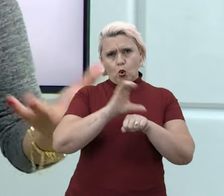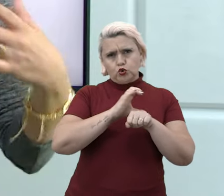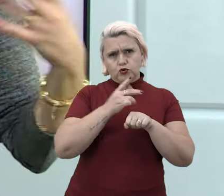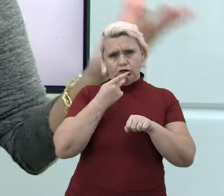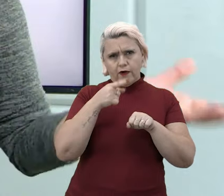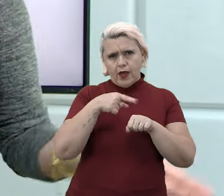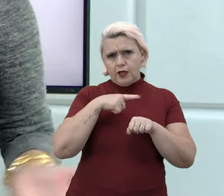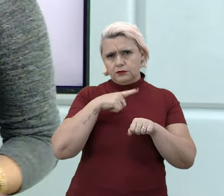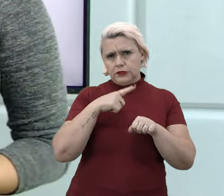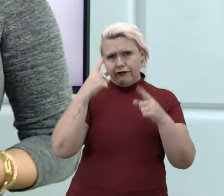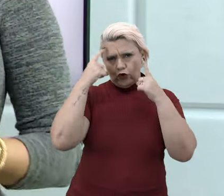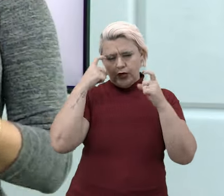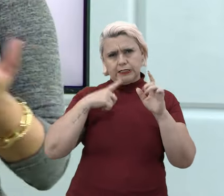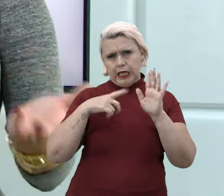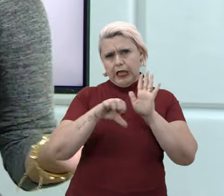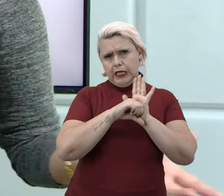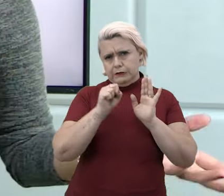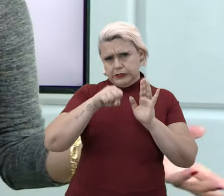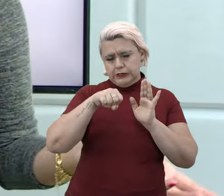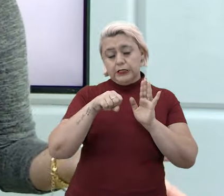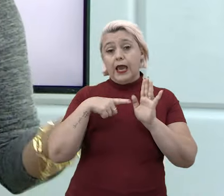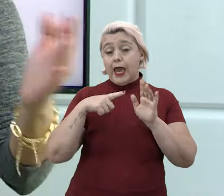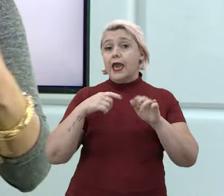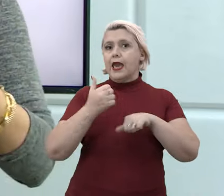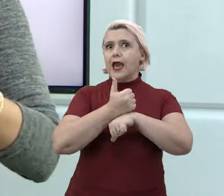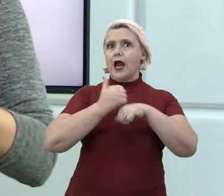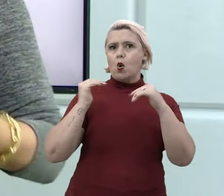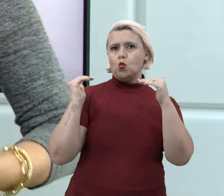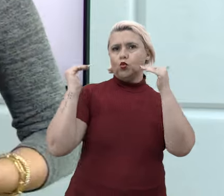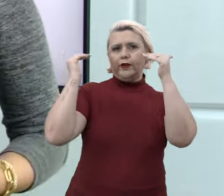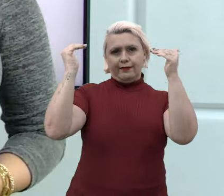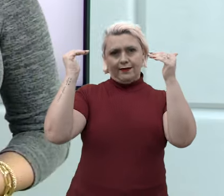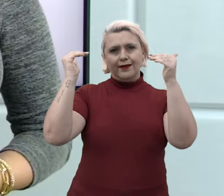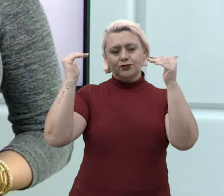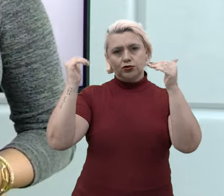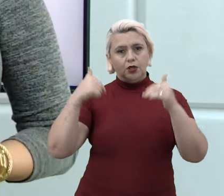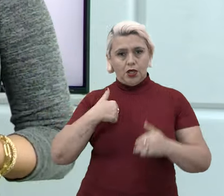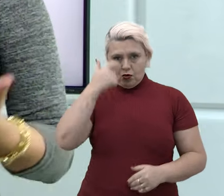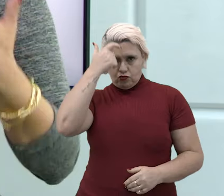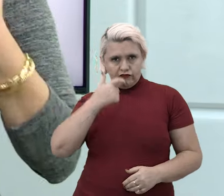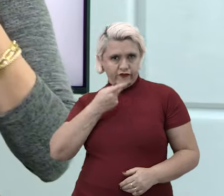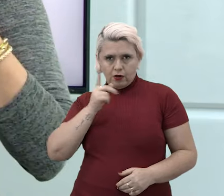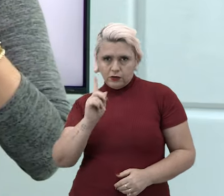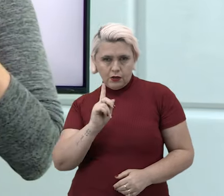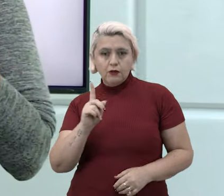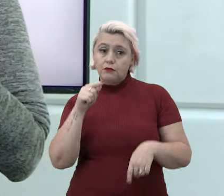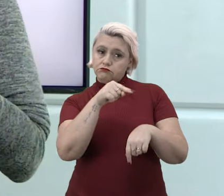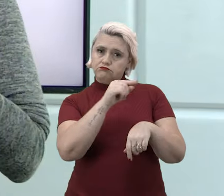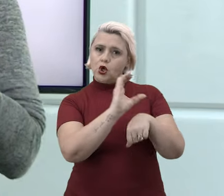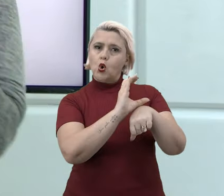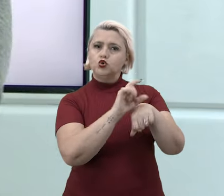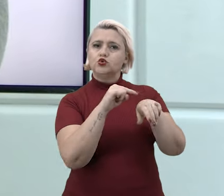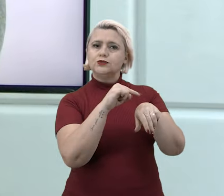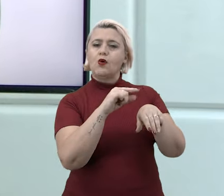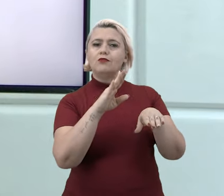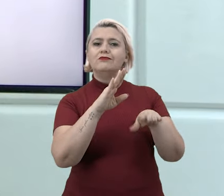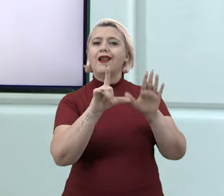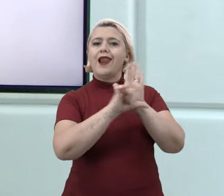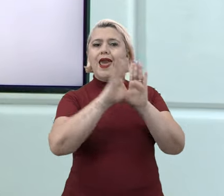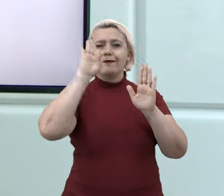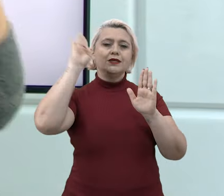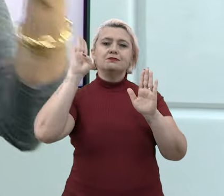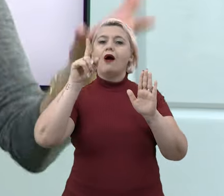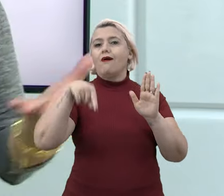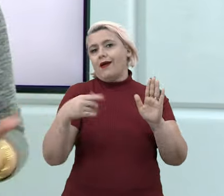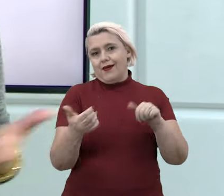crime e a Constituição fala que todo tipo de violência é crime, isso é autoridade. Não sou eu que estou falando, é a